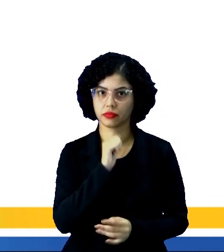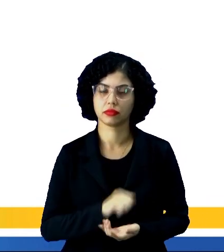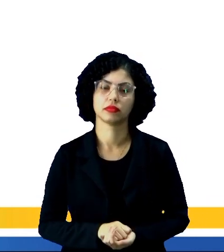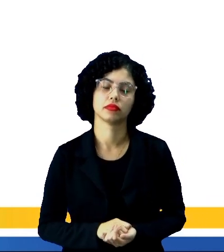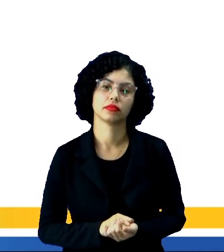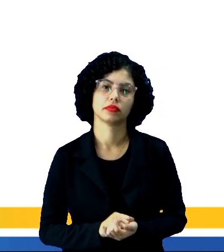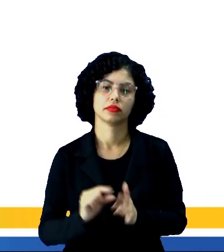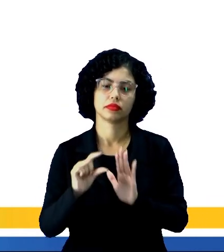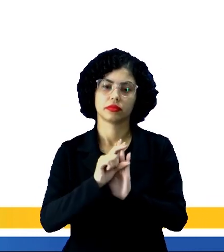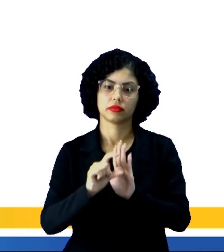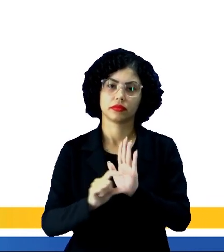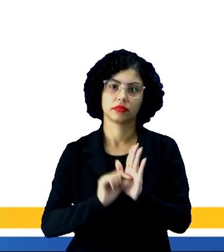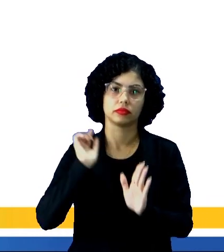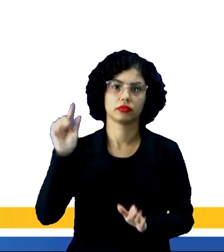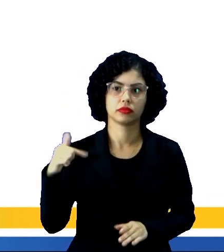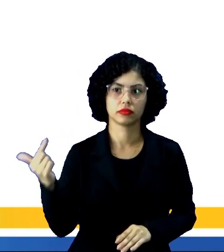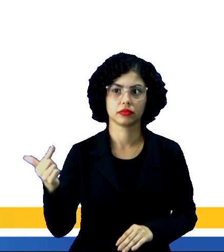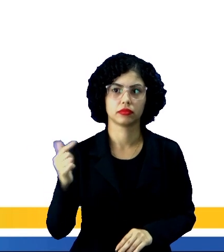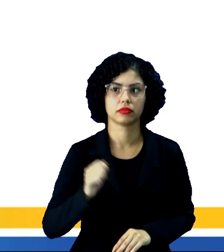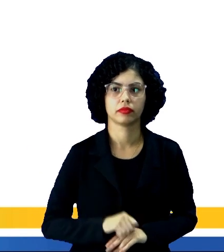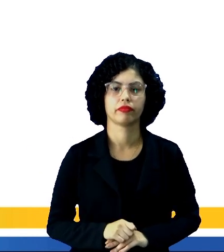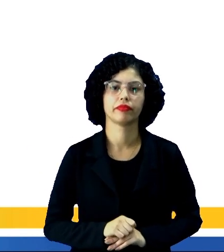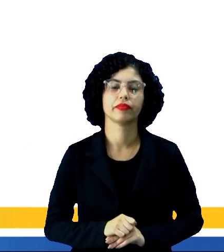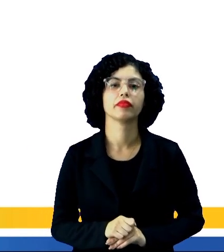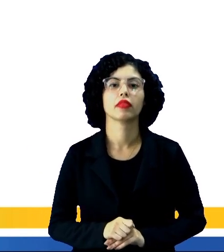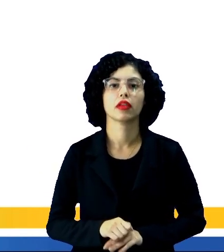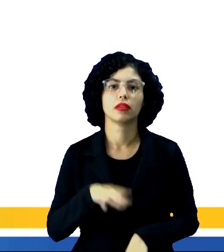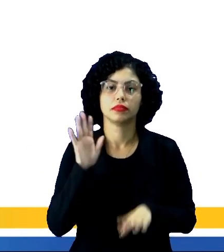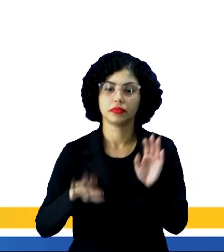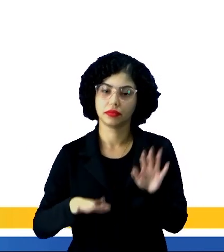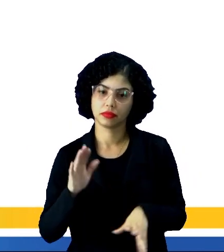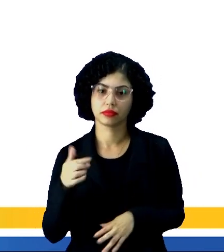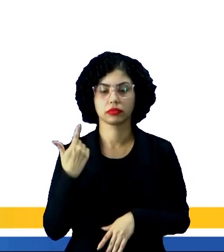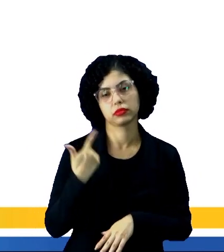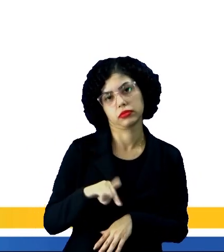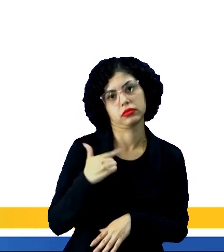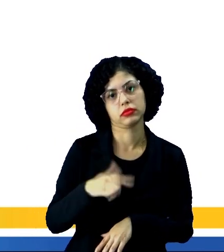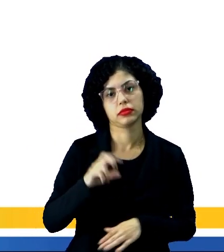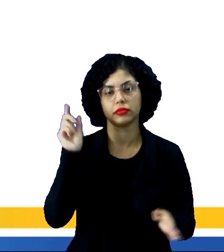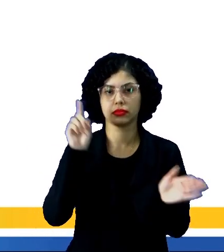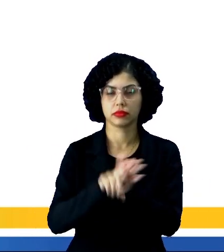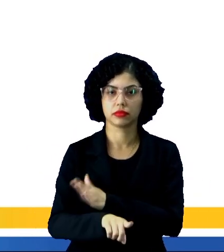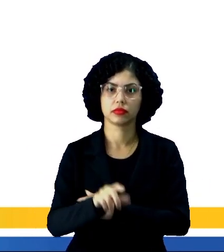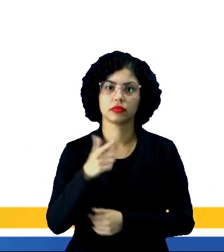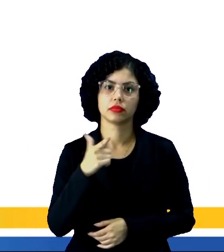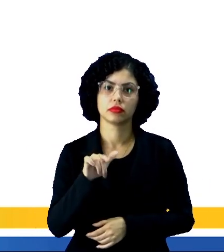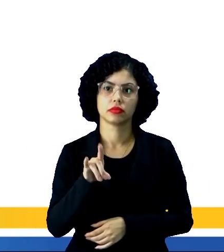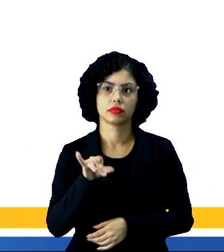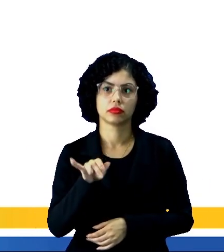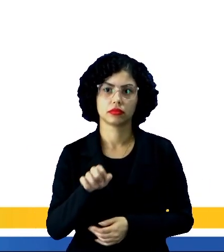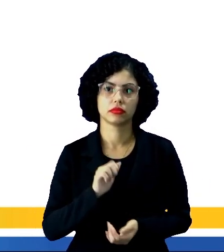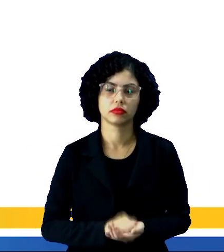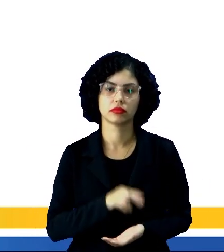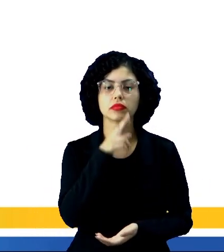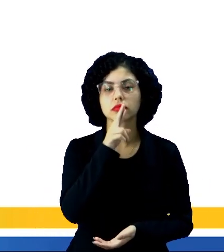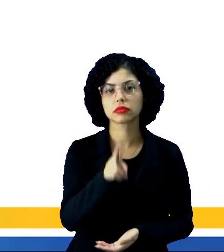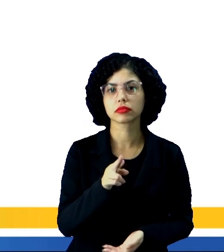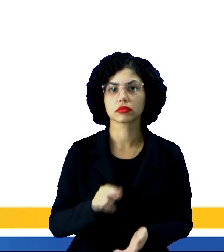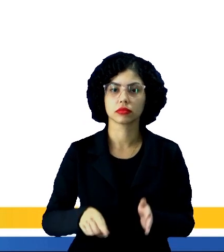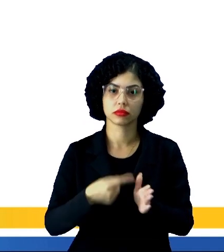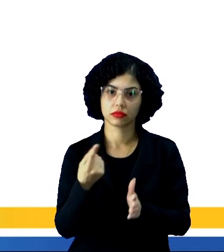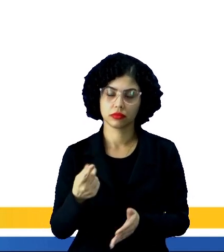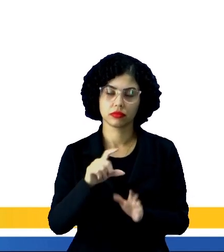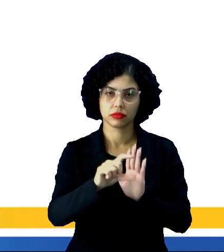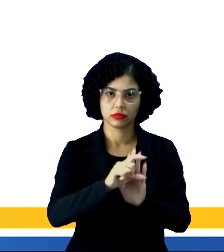estar no parágrafo posterior, tá bom? Então, muitas vezes, nem todas as perguntas do LIDE são respondidas no